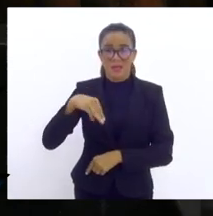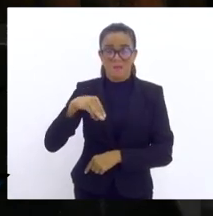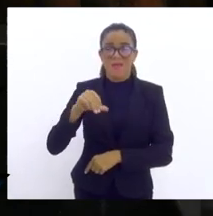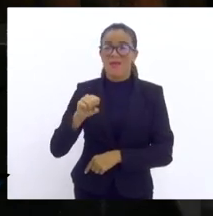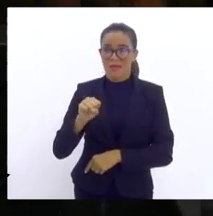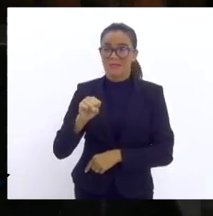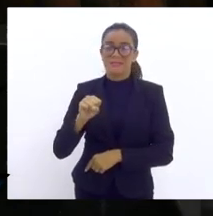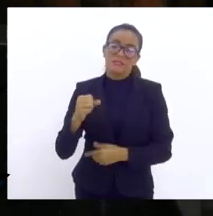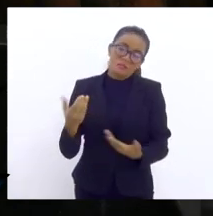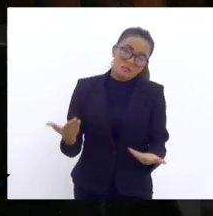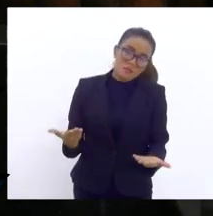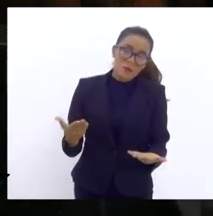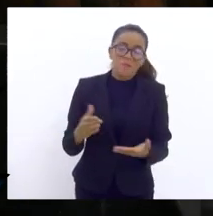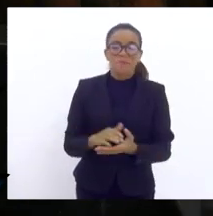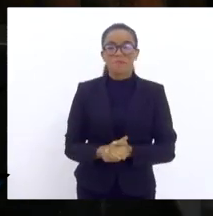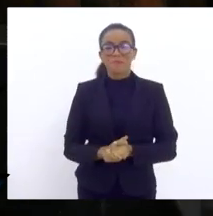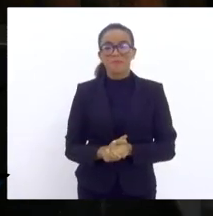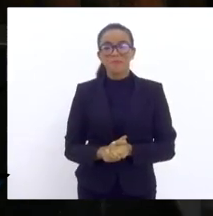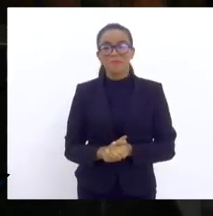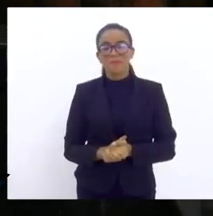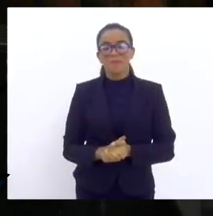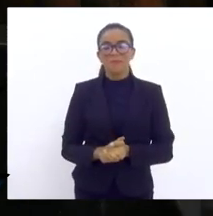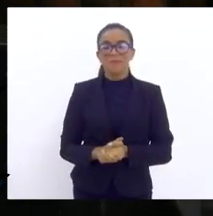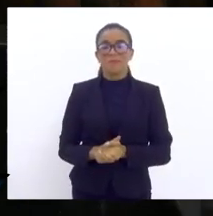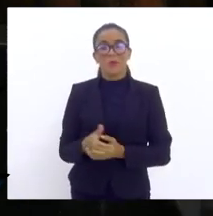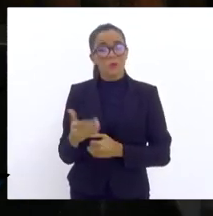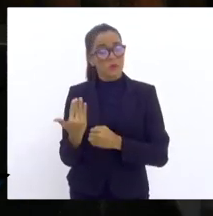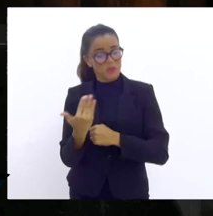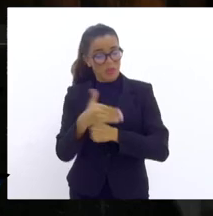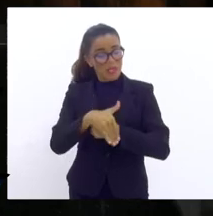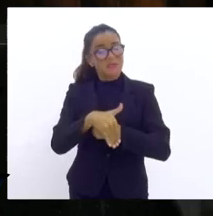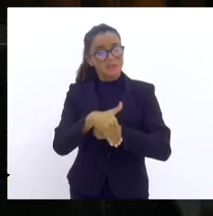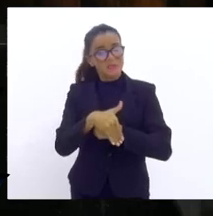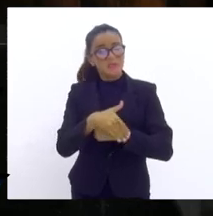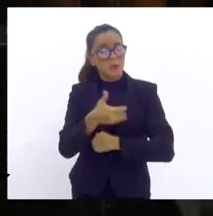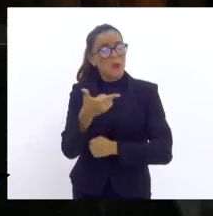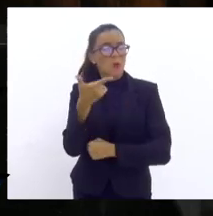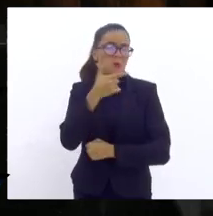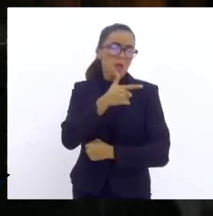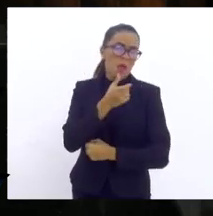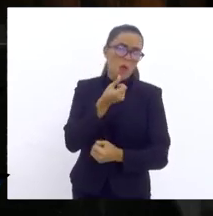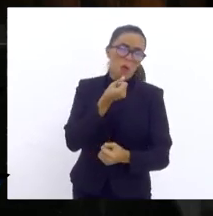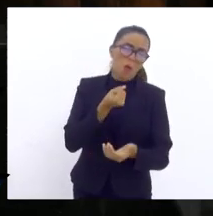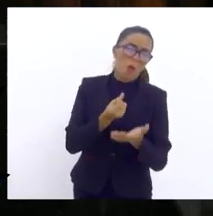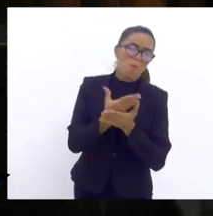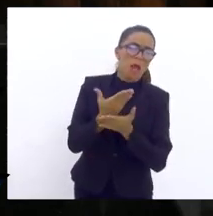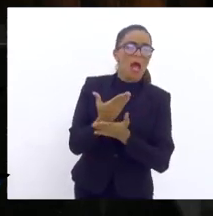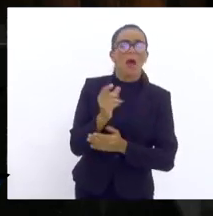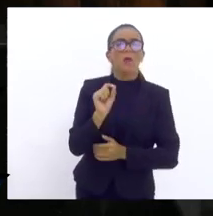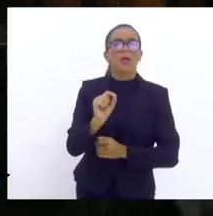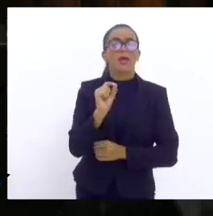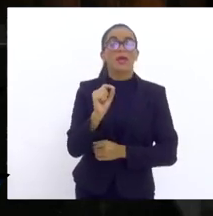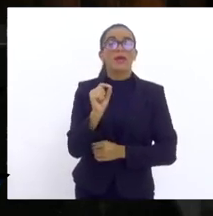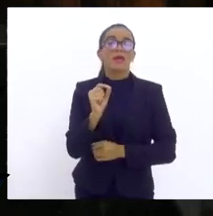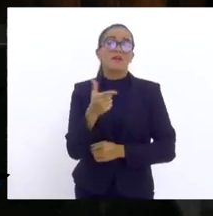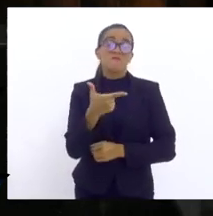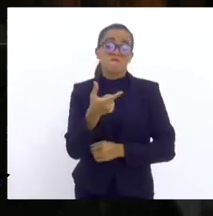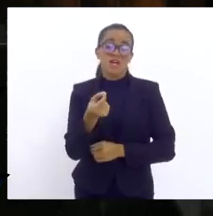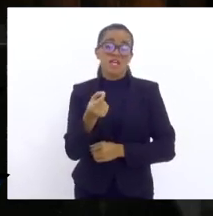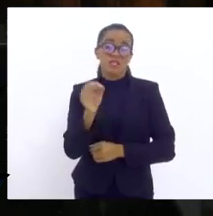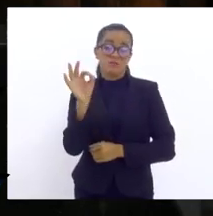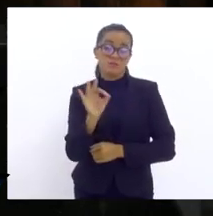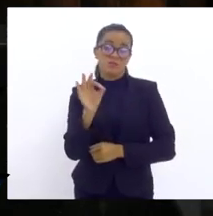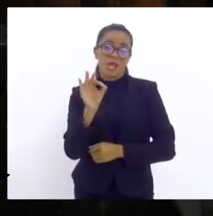Então, a rigor para o taxista, ele compra o veículo mais ou menos a uns 20% do valor